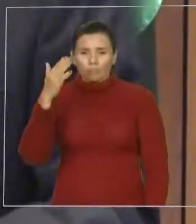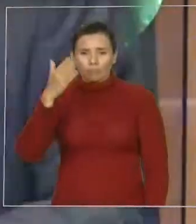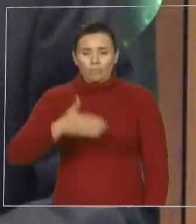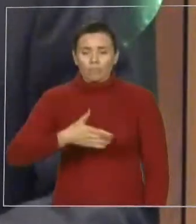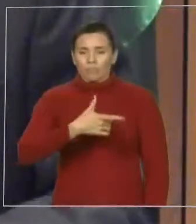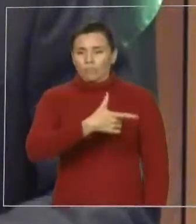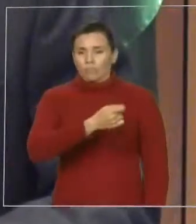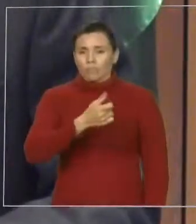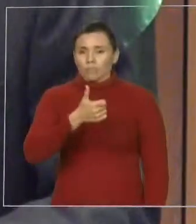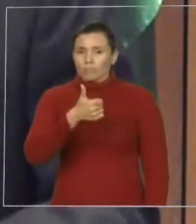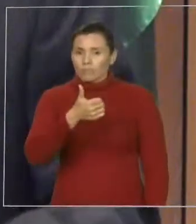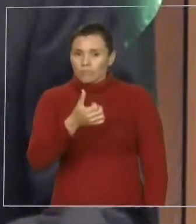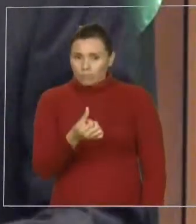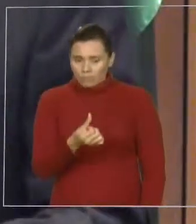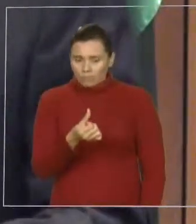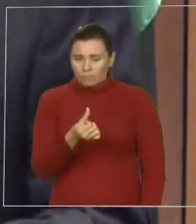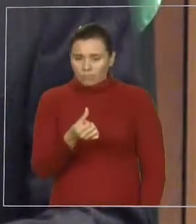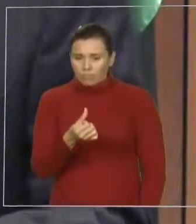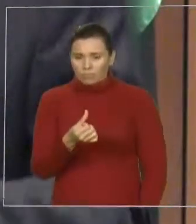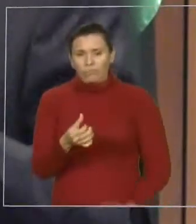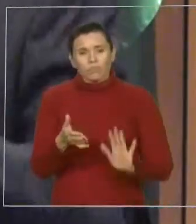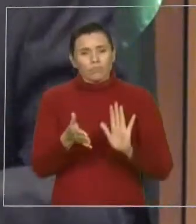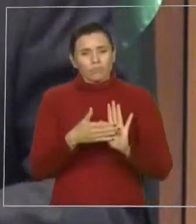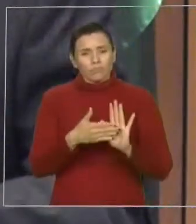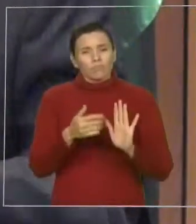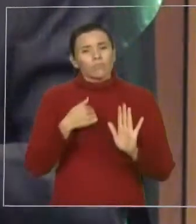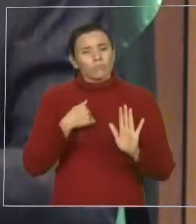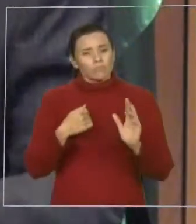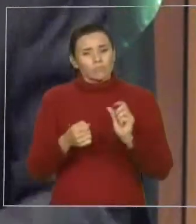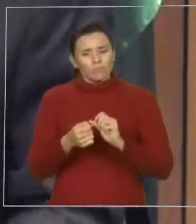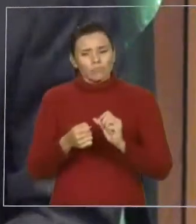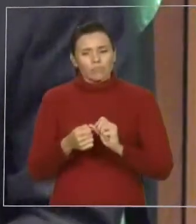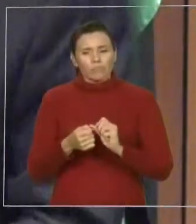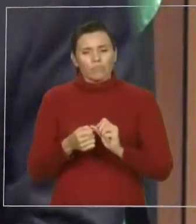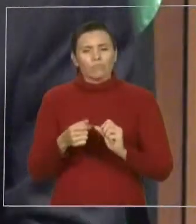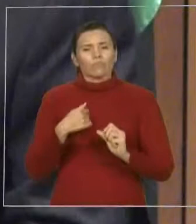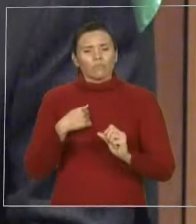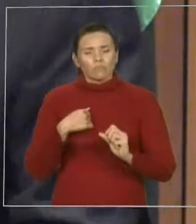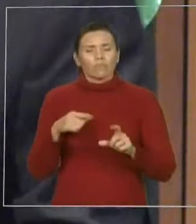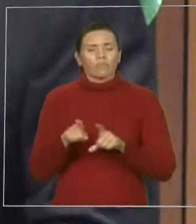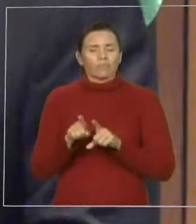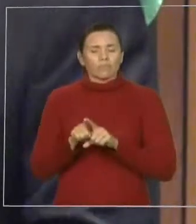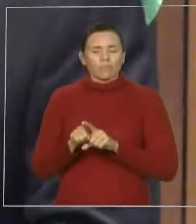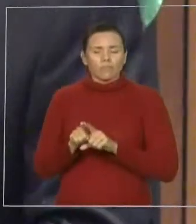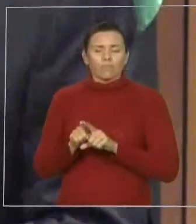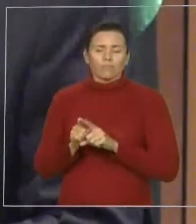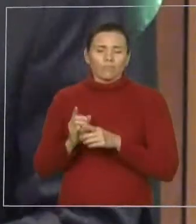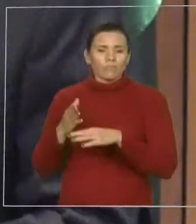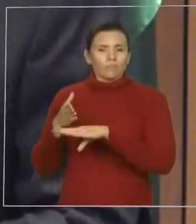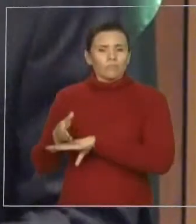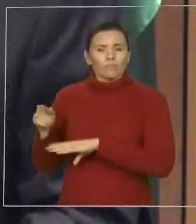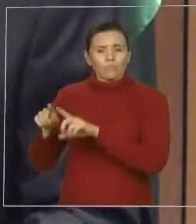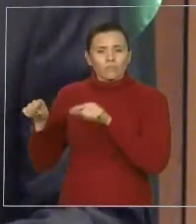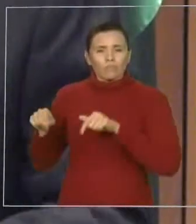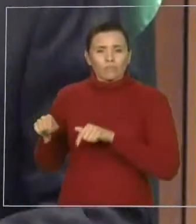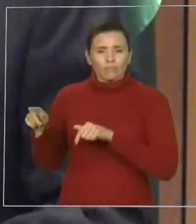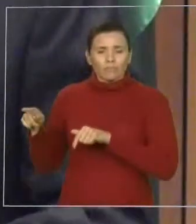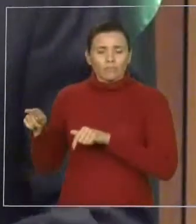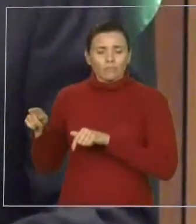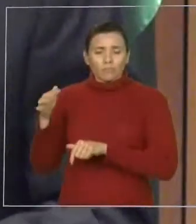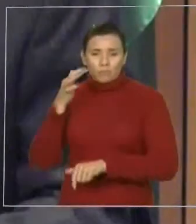pela qual nós também defendemos, pessoalmente, junto ao governador, a necessidade da aprovação desta lei.